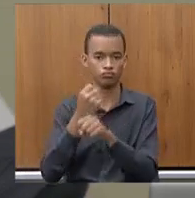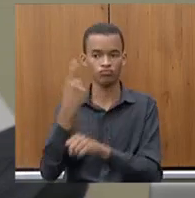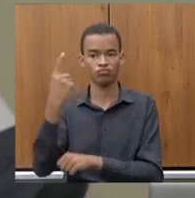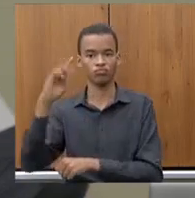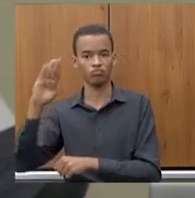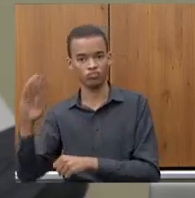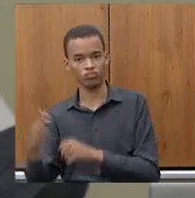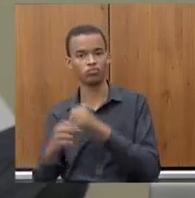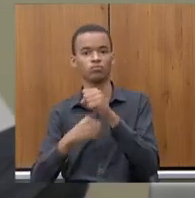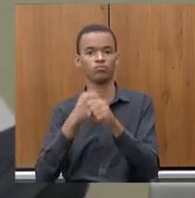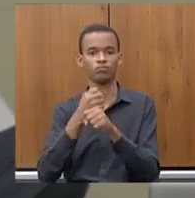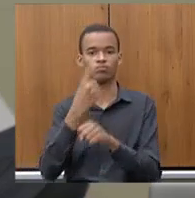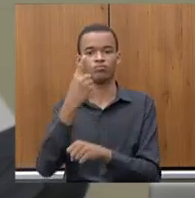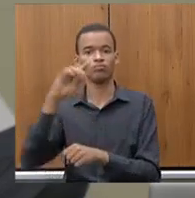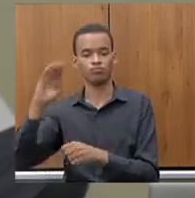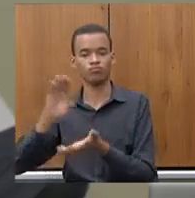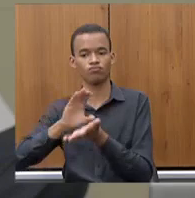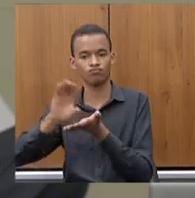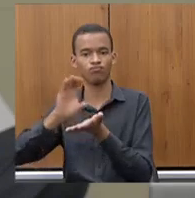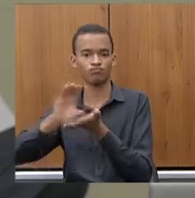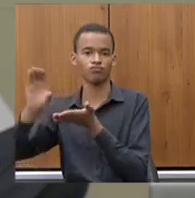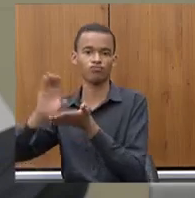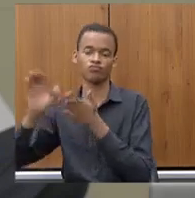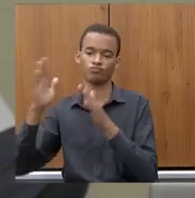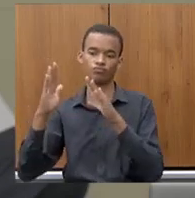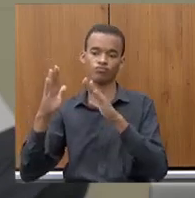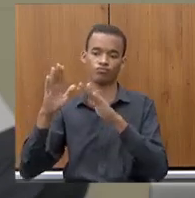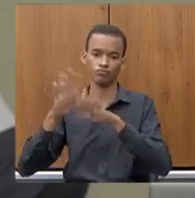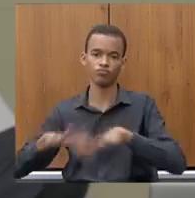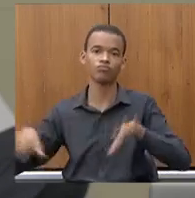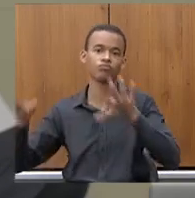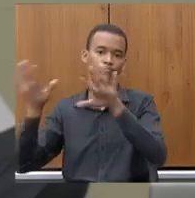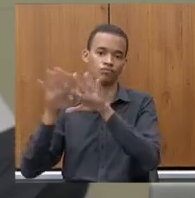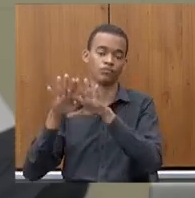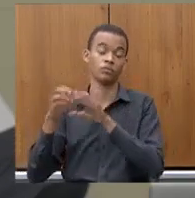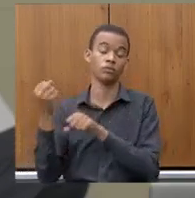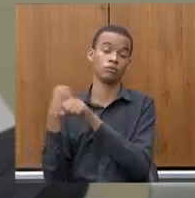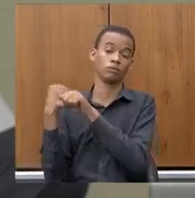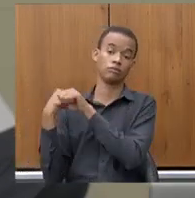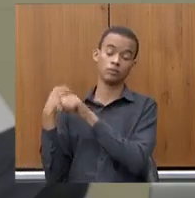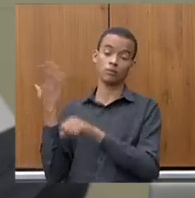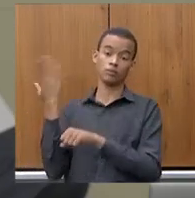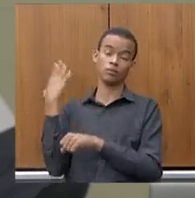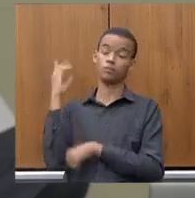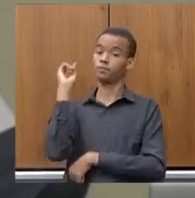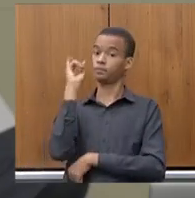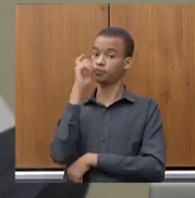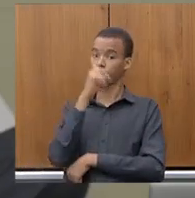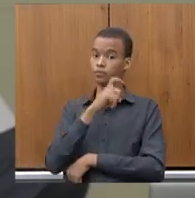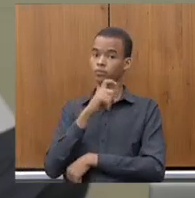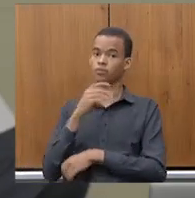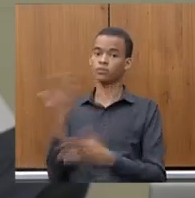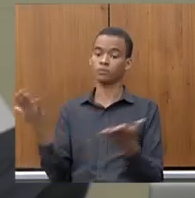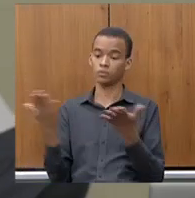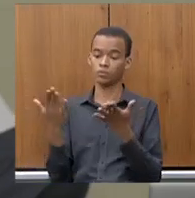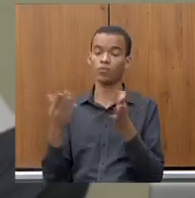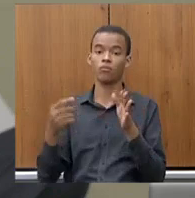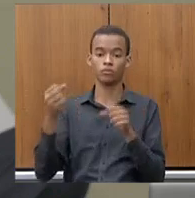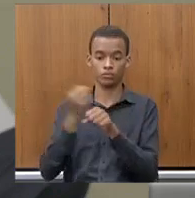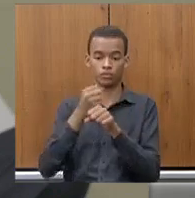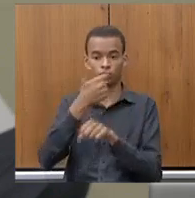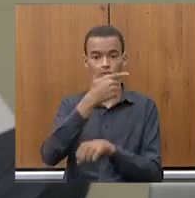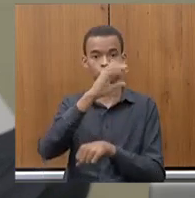o saneamento nos últimos anos ela nunca conseguiu executar mais de um bilhão esse ano vai ser a primeira vez então